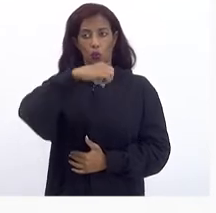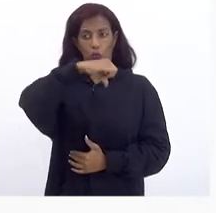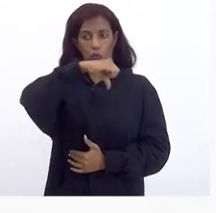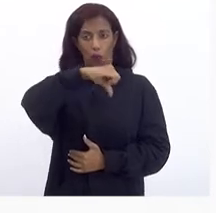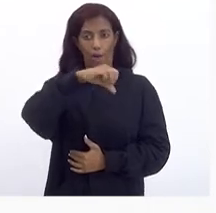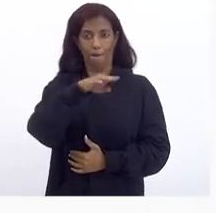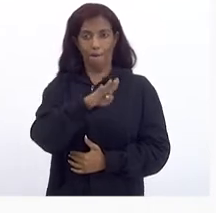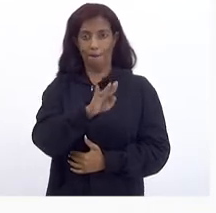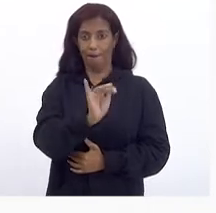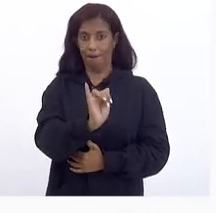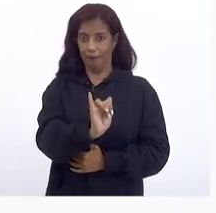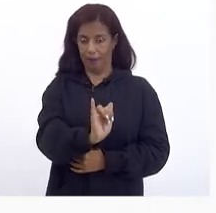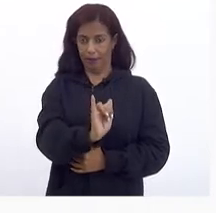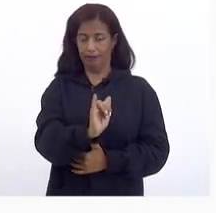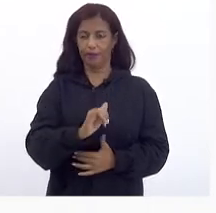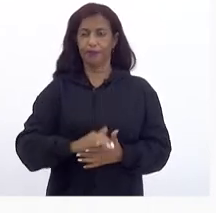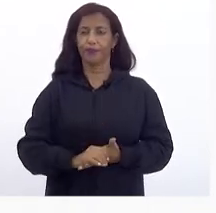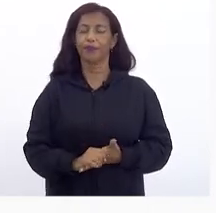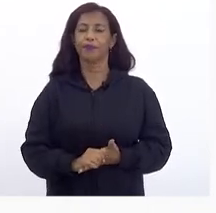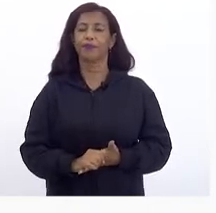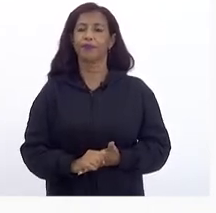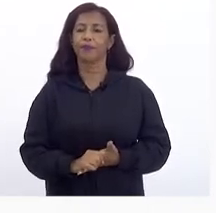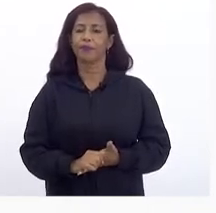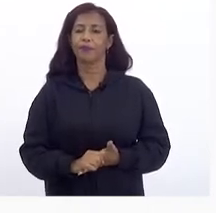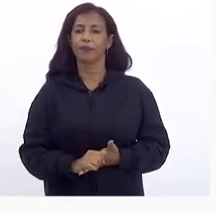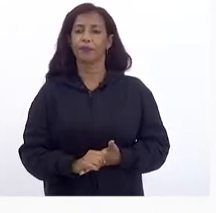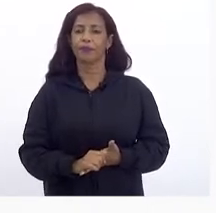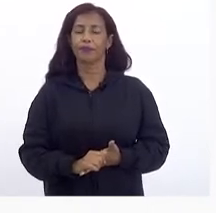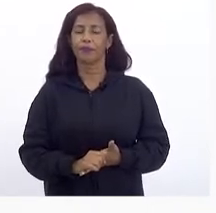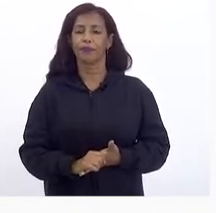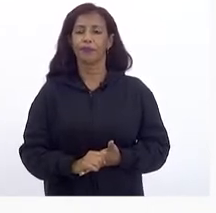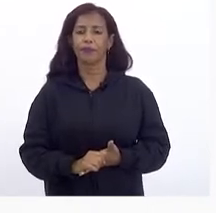Eu queria fazer Uma